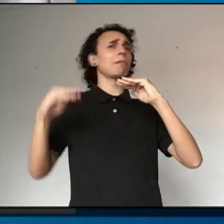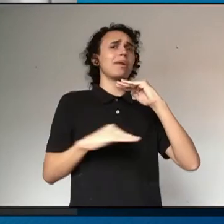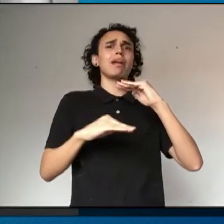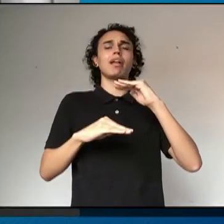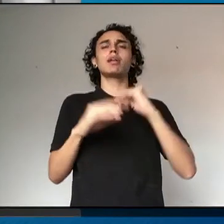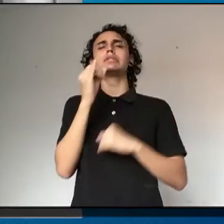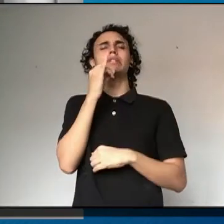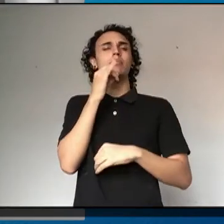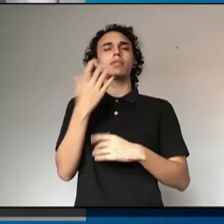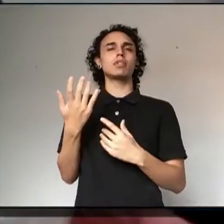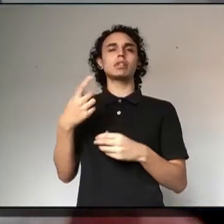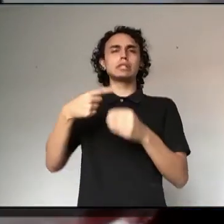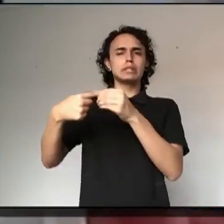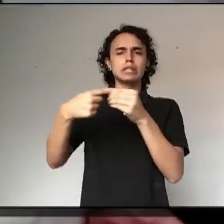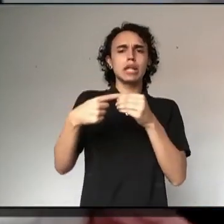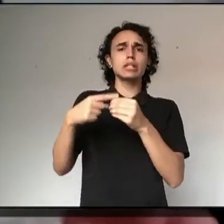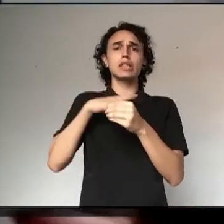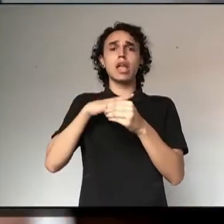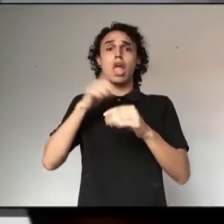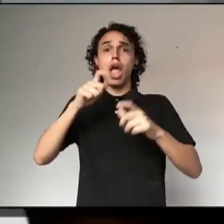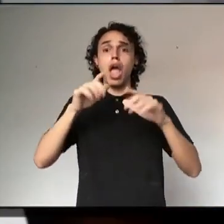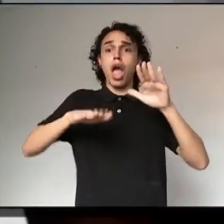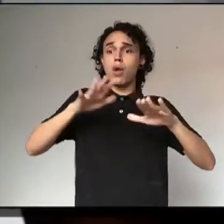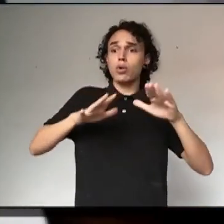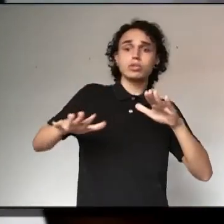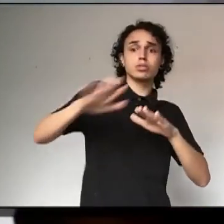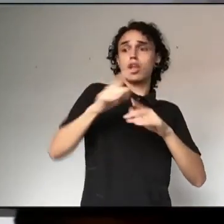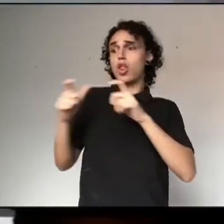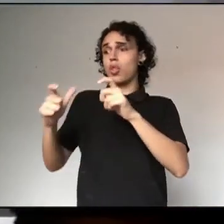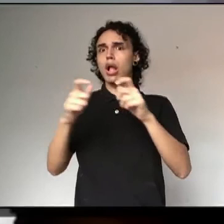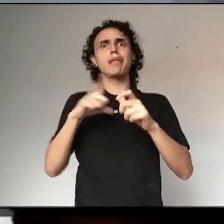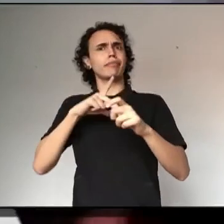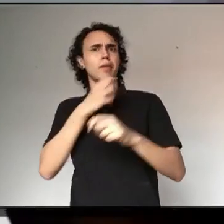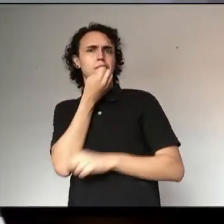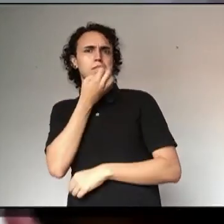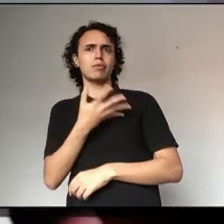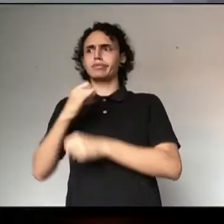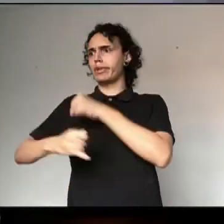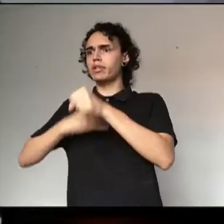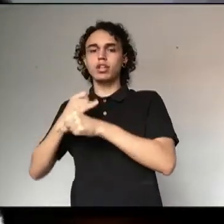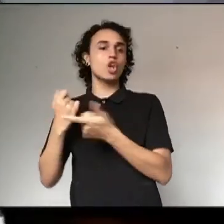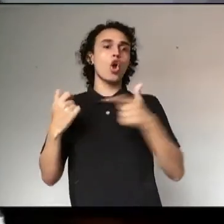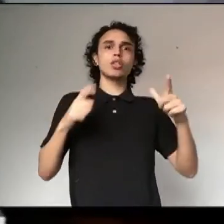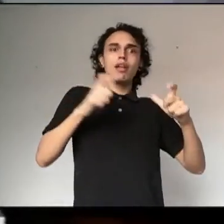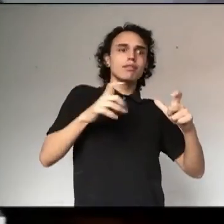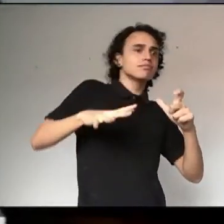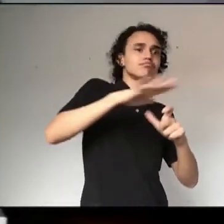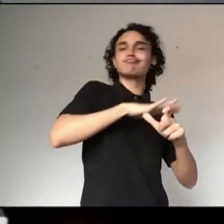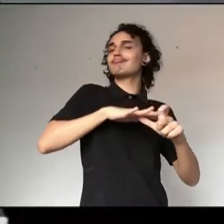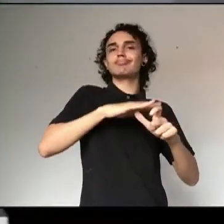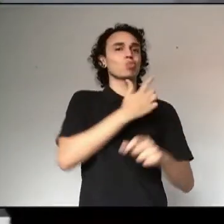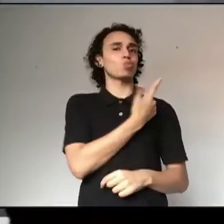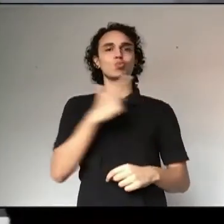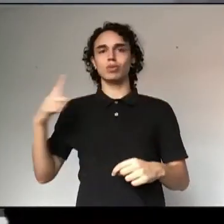quando a gente pega um grande centro mesmo. Às vezes, num grande centro, você tem regiões que são muito bem assistidas, de internet, de tecnologia, e outras não.